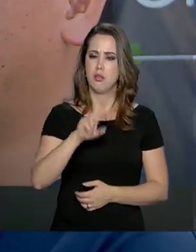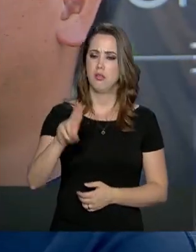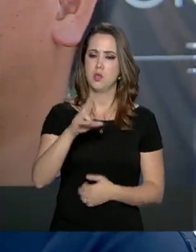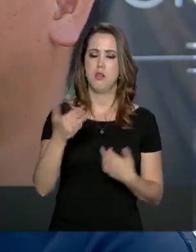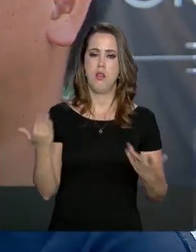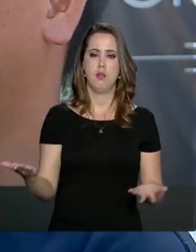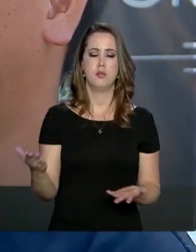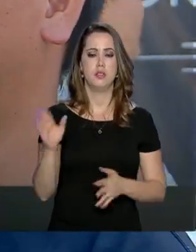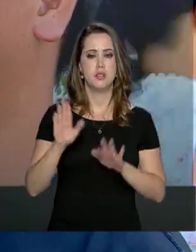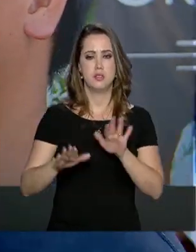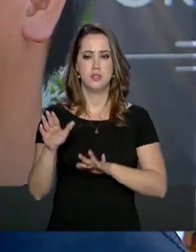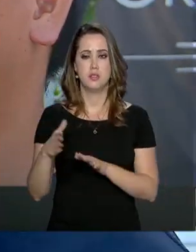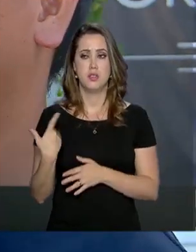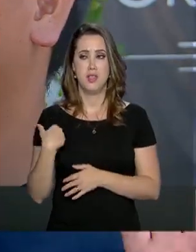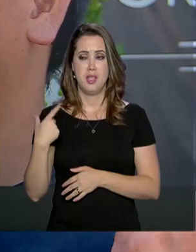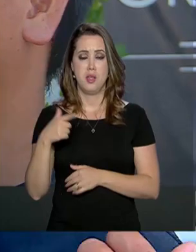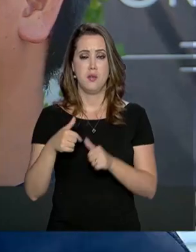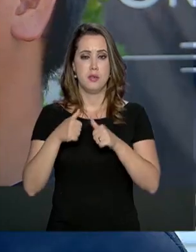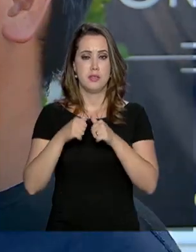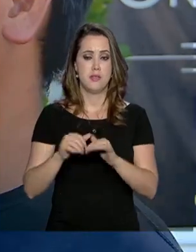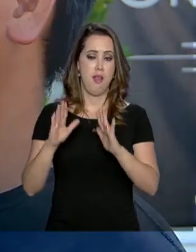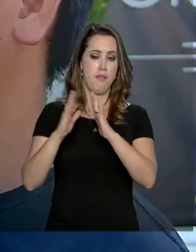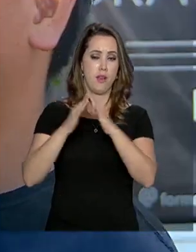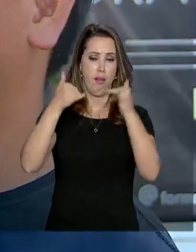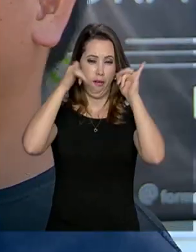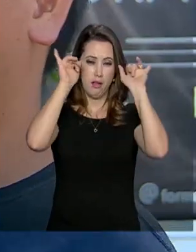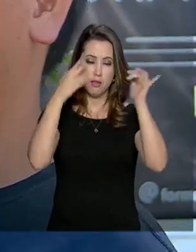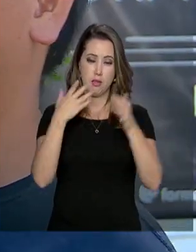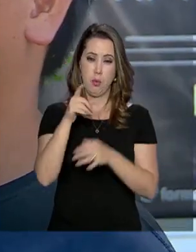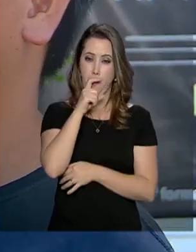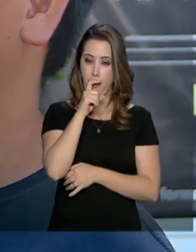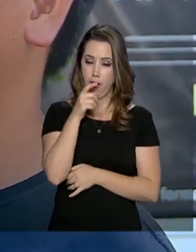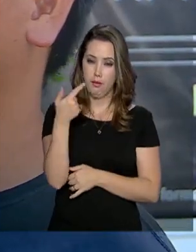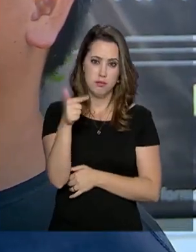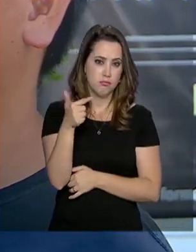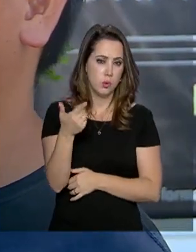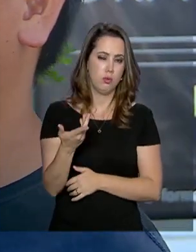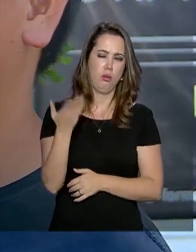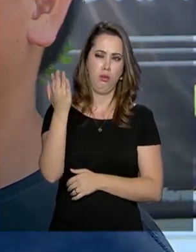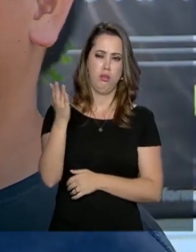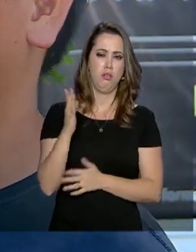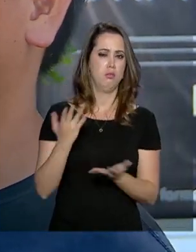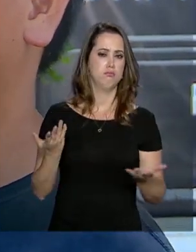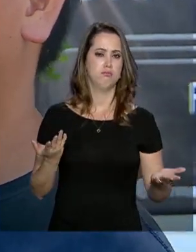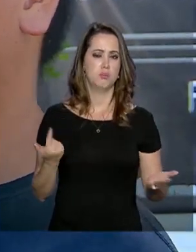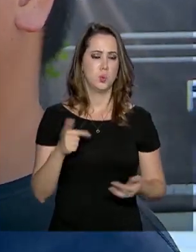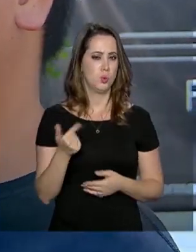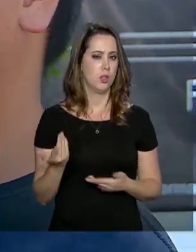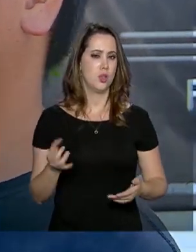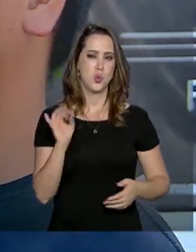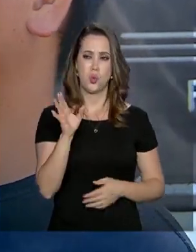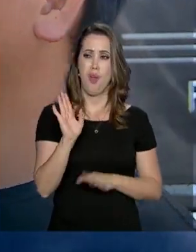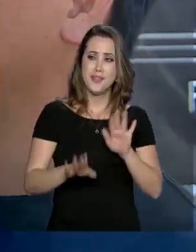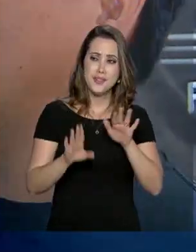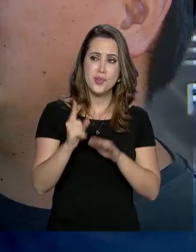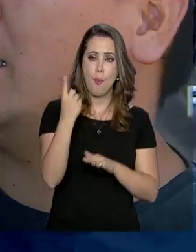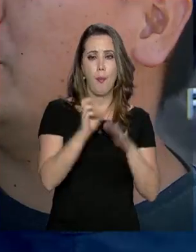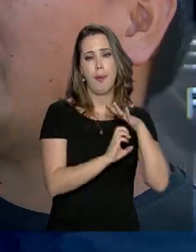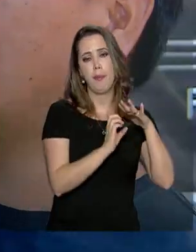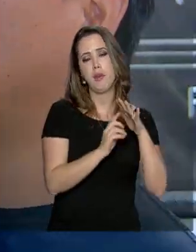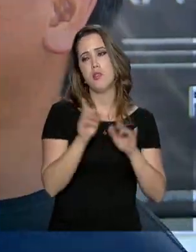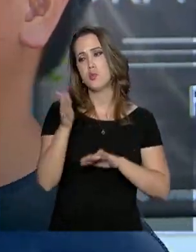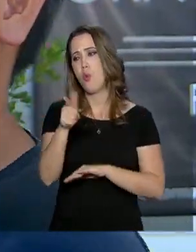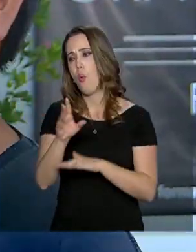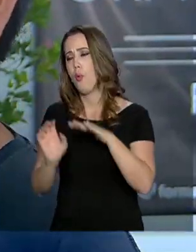não. Eu acabei de vir fazendo o meu pai. Não funciona lá, não funciona. Só algumas que funcionam